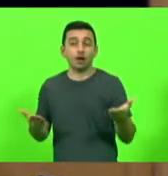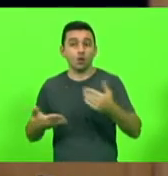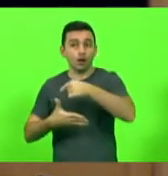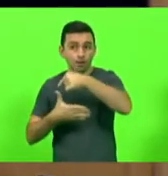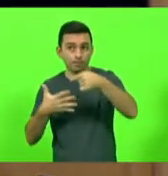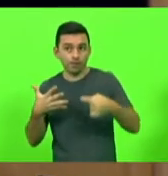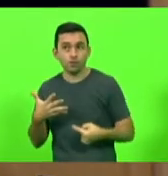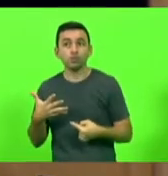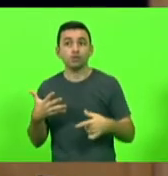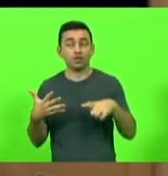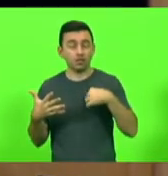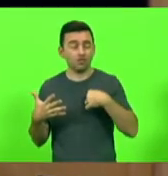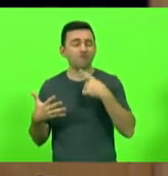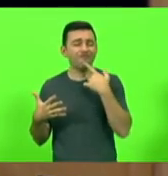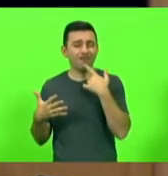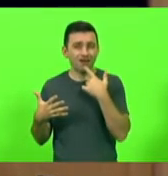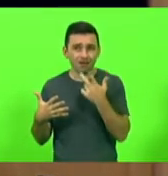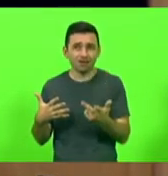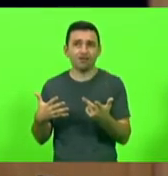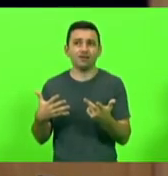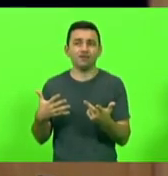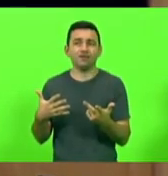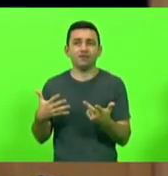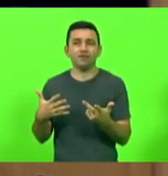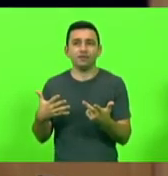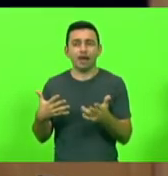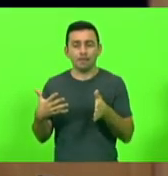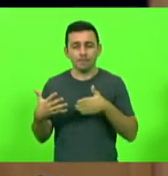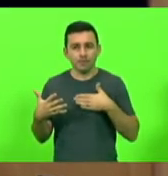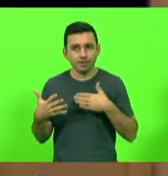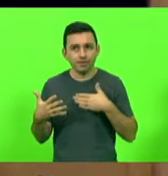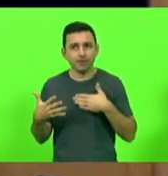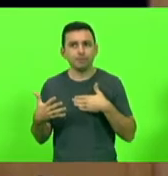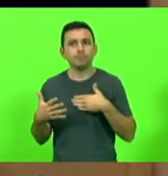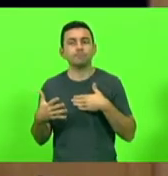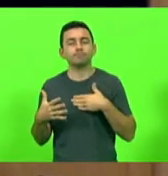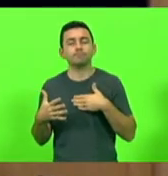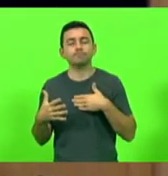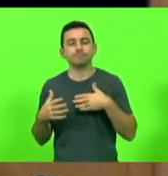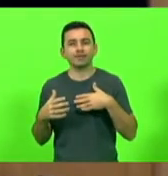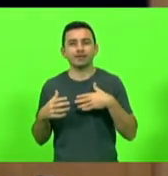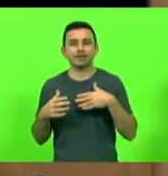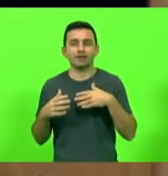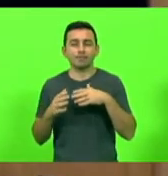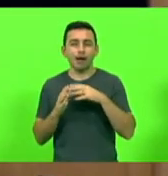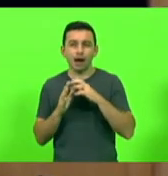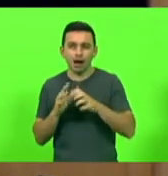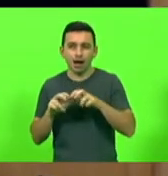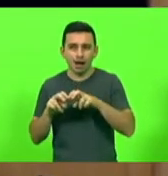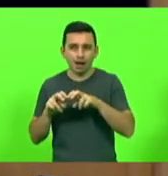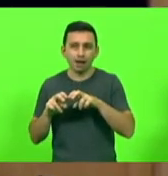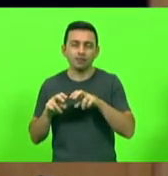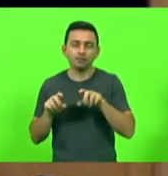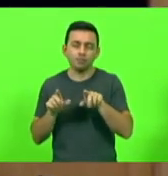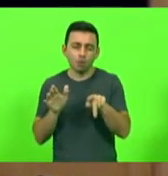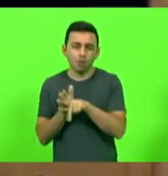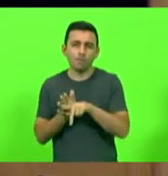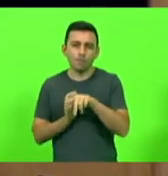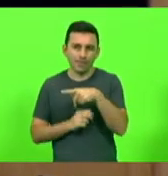qual, como eu disse, nós, inclusive nós da minha bancada, da bancada do PT, Celso, você participa também,